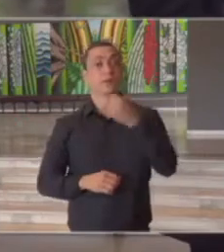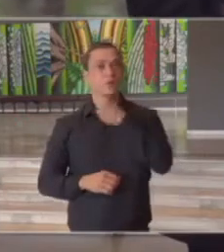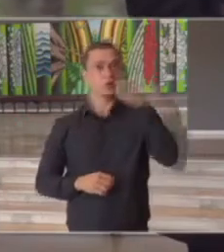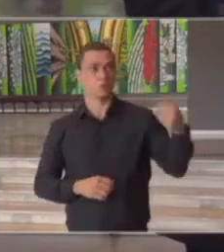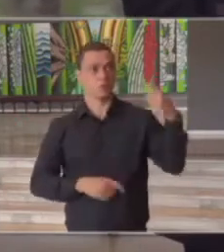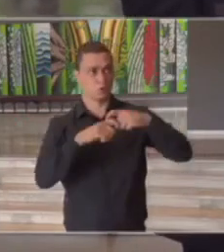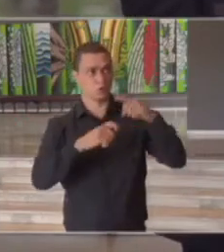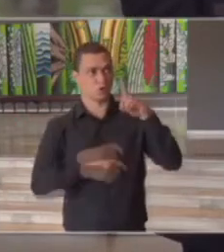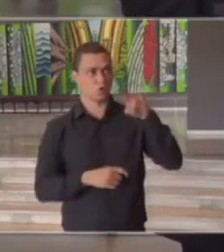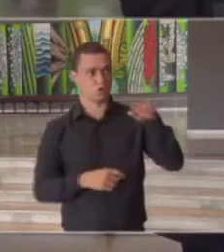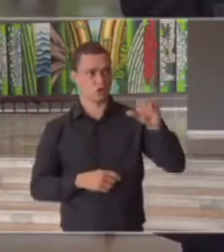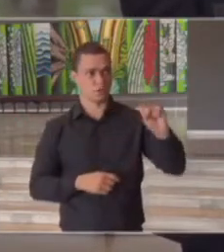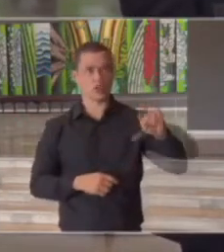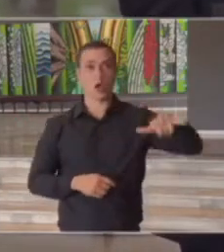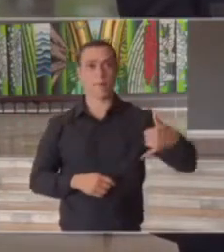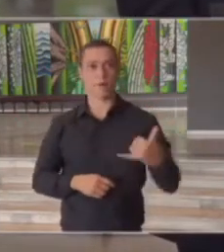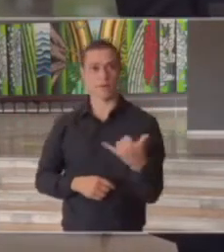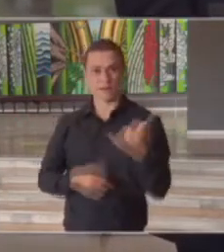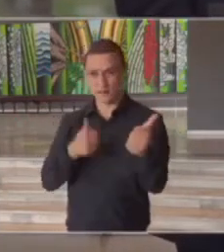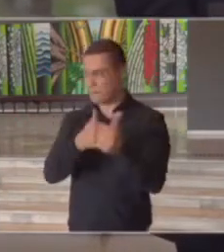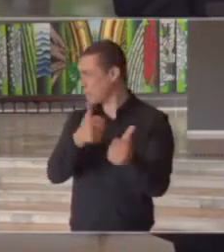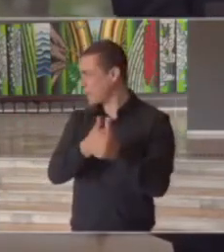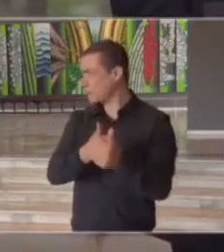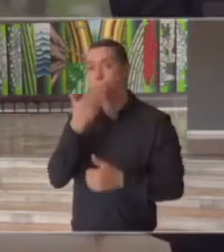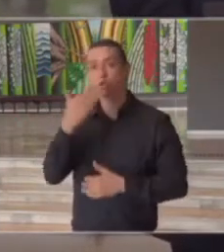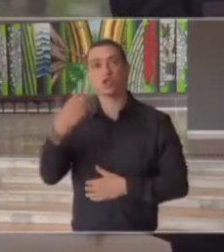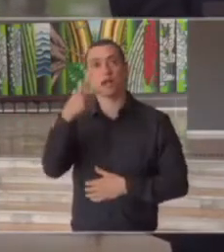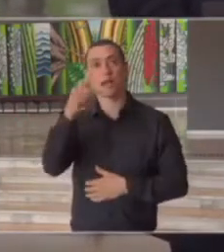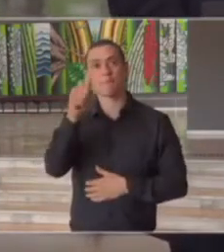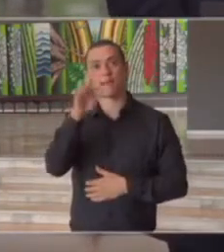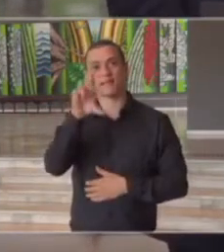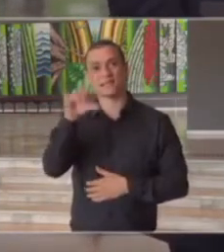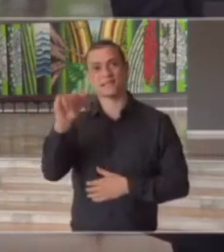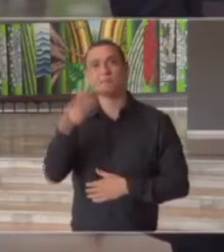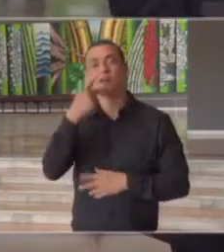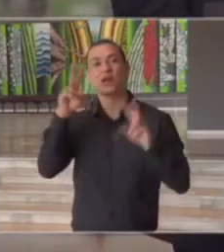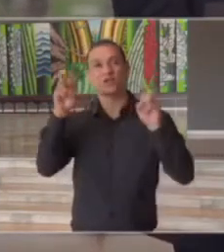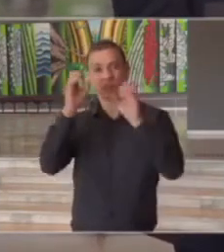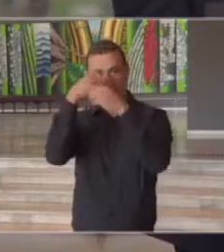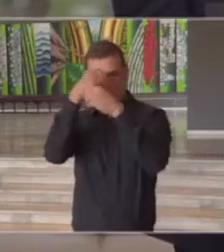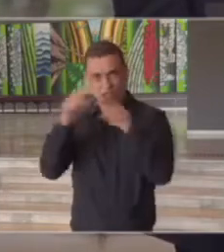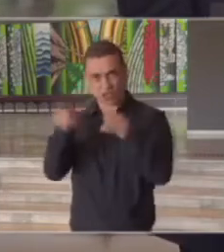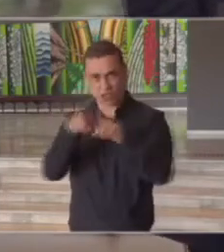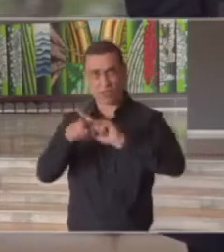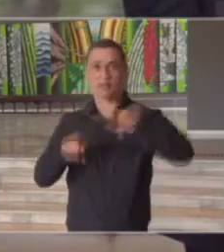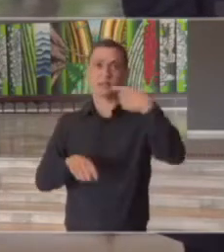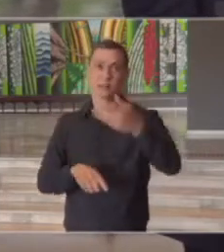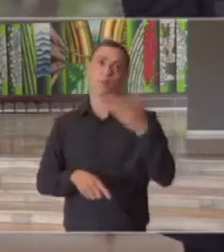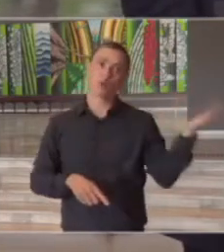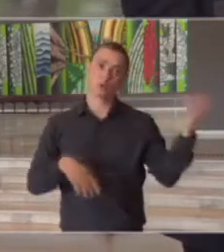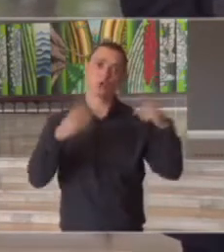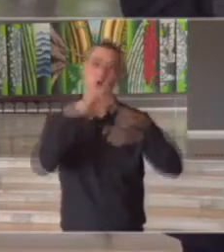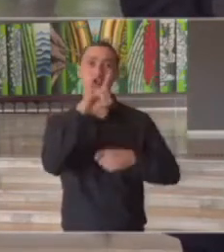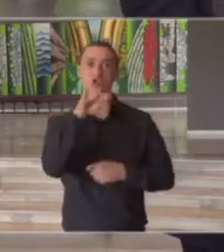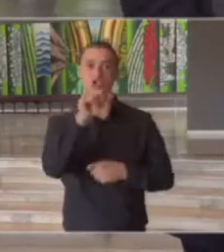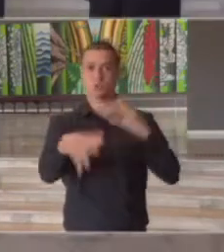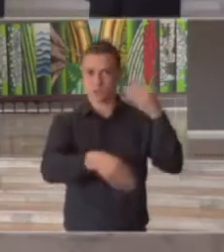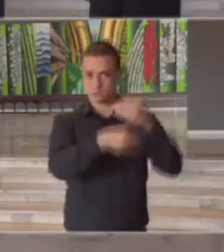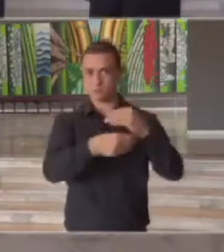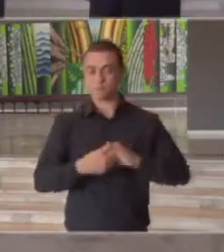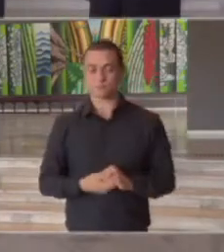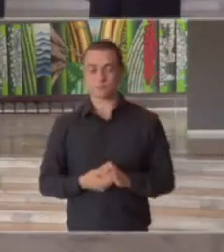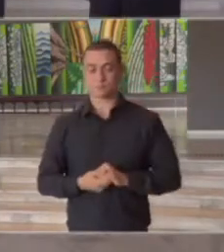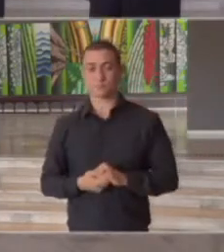vou aproveitar aqui a proximidade pedir a Patrícia Ellen para falar também sobre testes e aí vamos ao doutor Dimas para completar a resposta